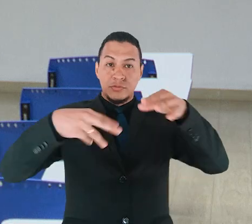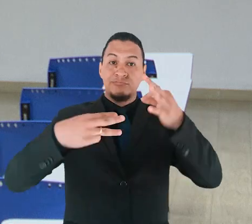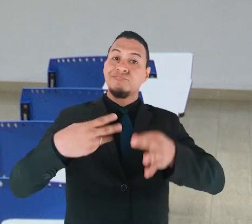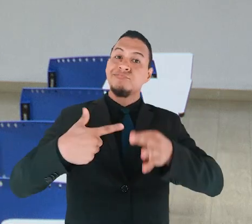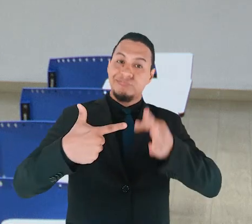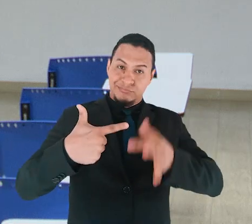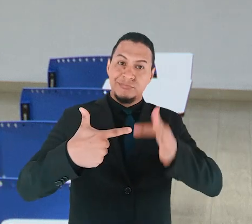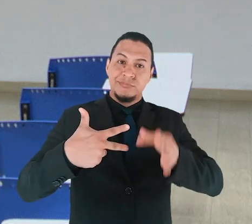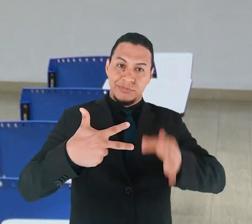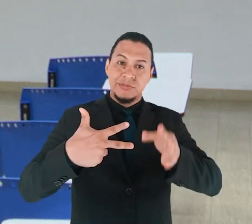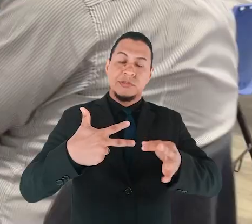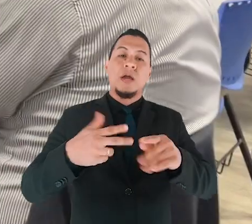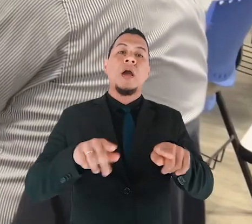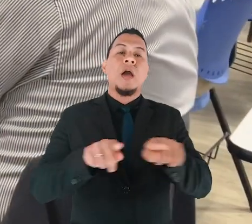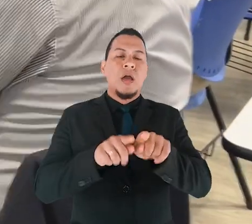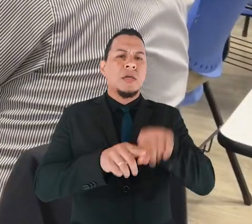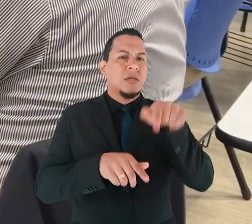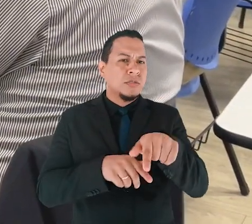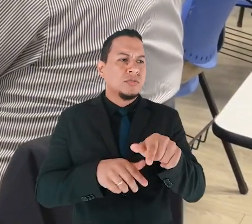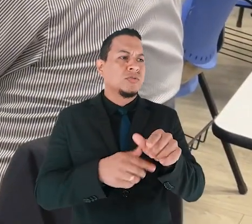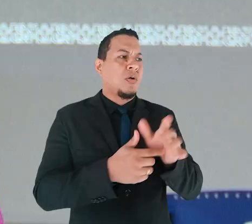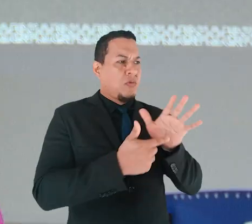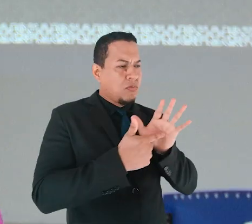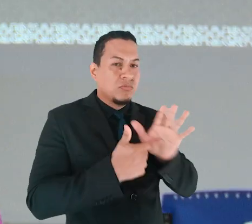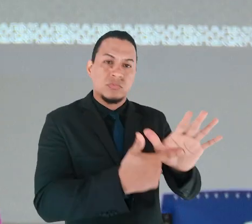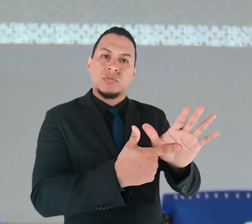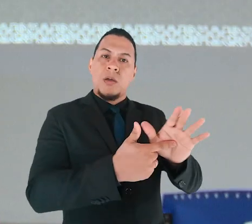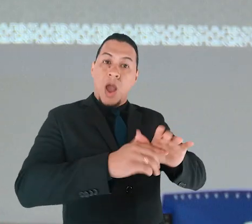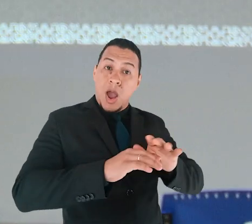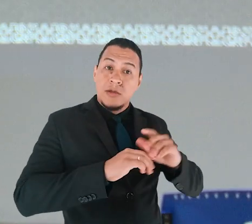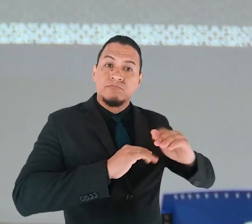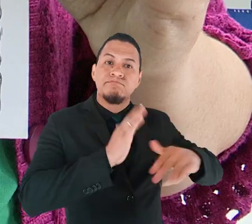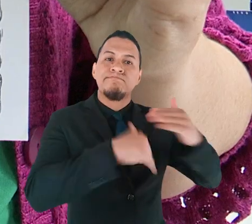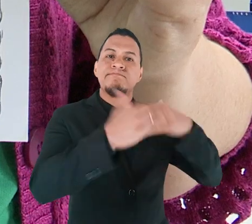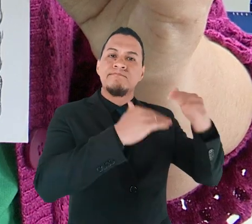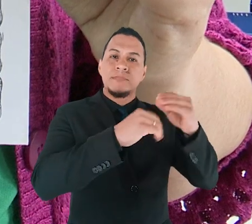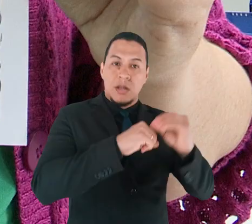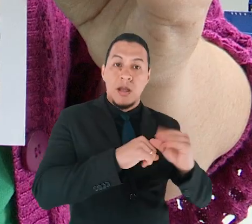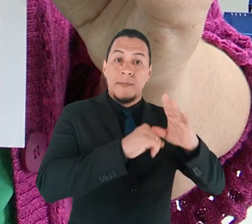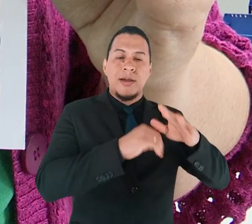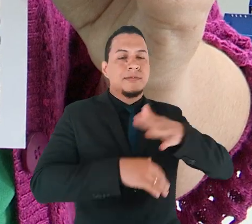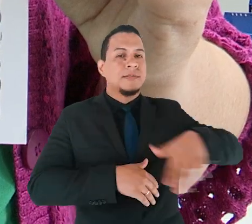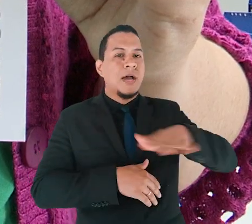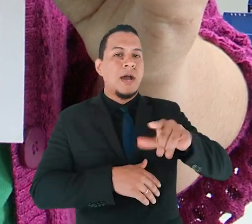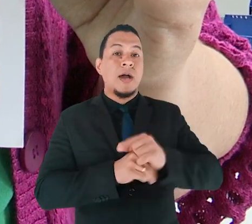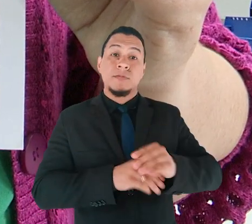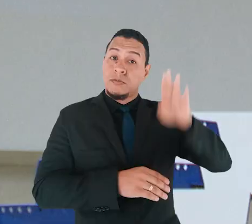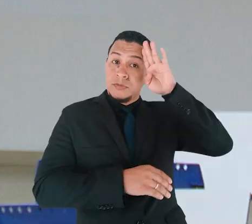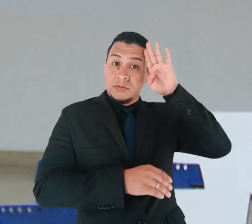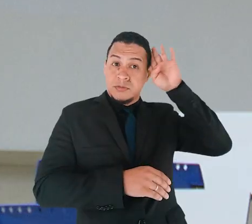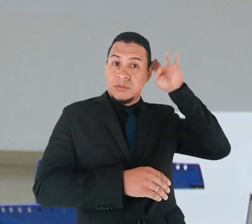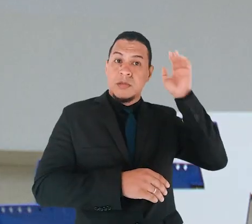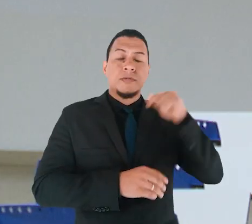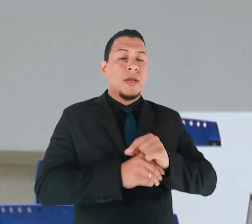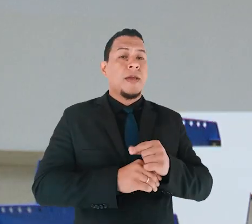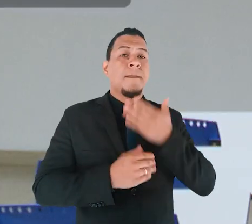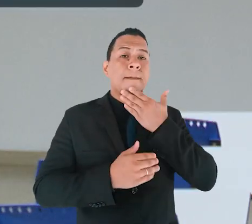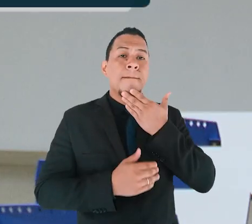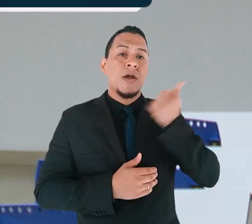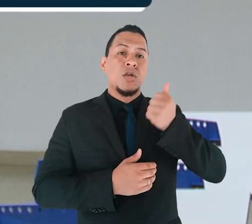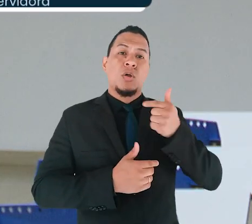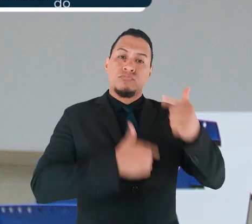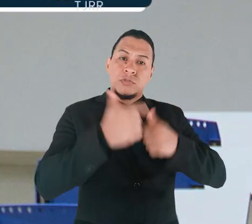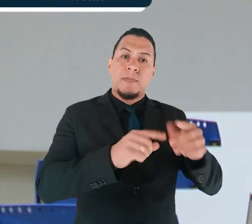cursos Lato Senso ampliaram a formação acadêmica e o conhecimento para a atuação nas unidades judiciais. A pós-graduação